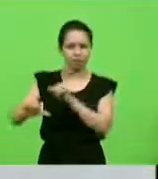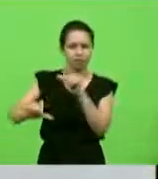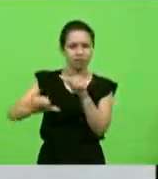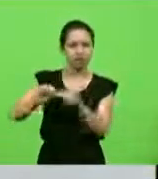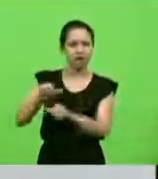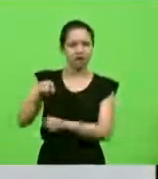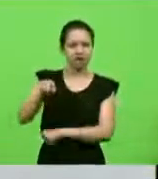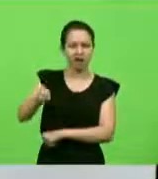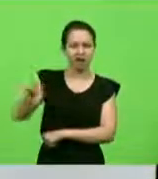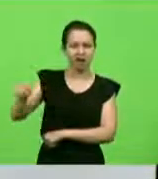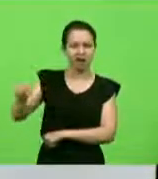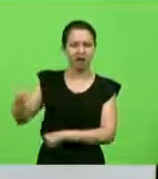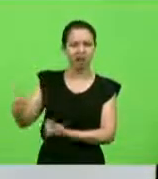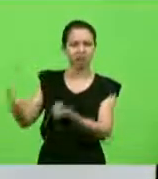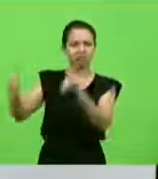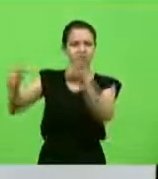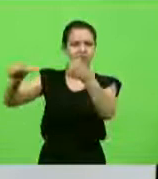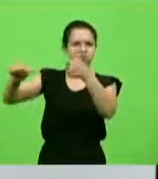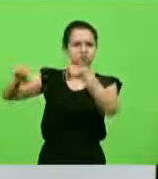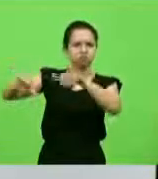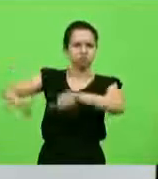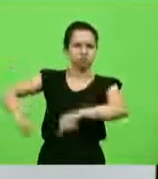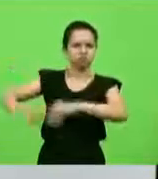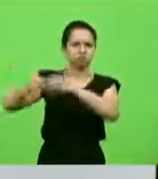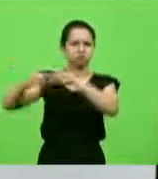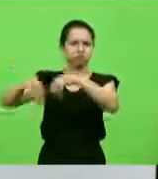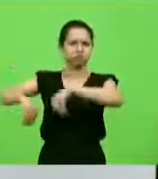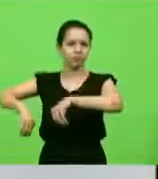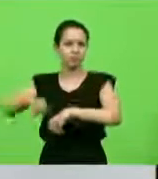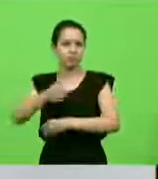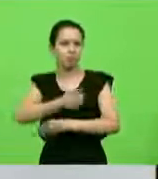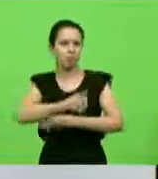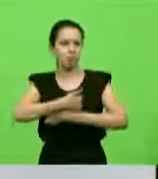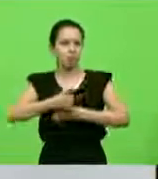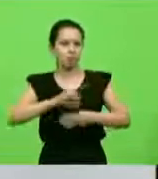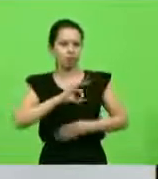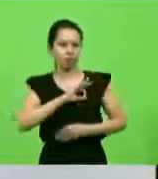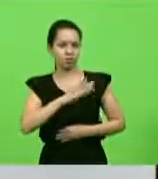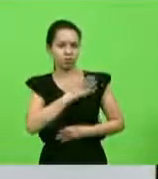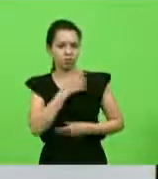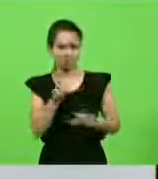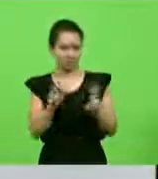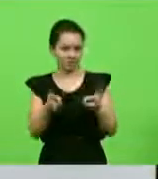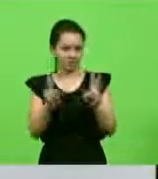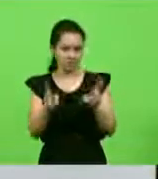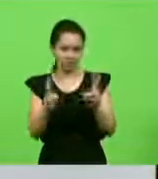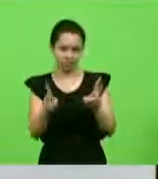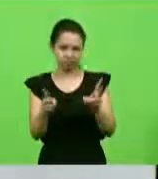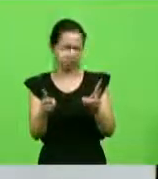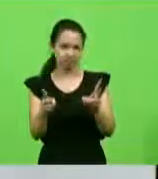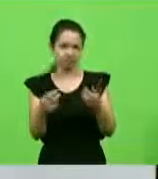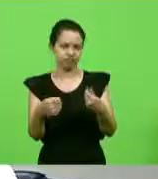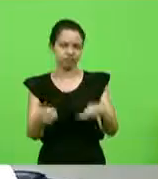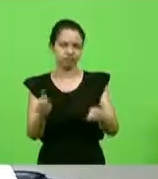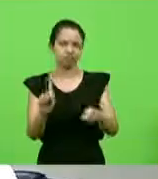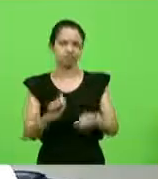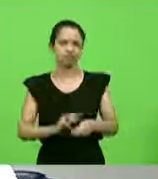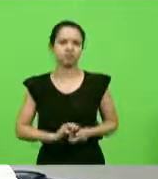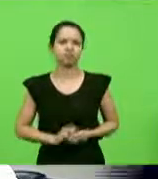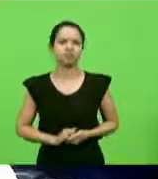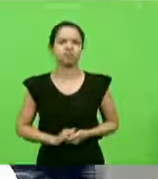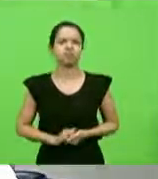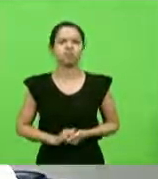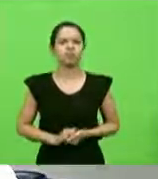a moral da polícia militar, senhora não tem razão por ficar aí. Obrigado. Obrigado, deputado